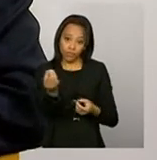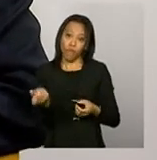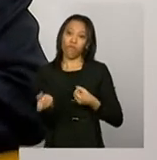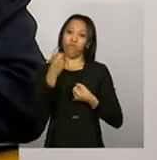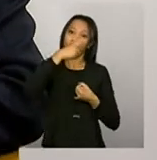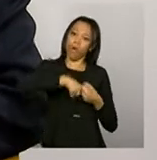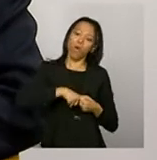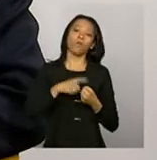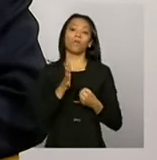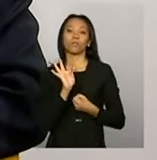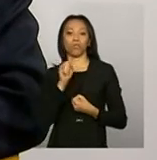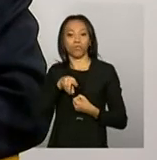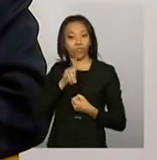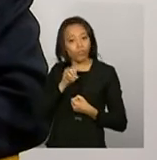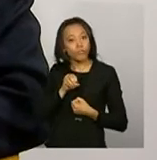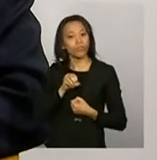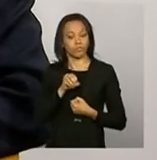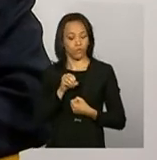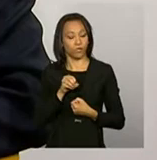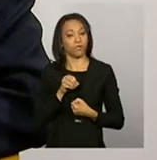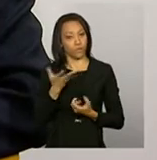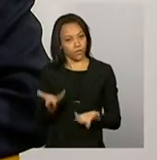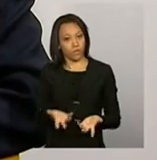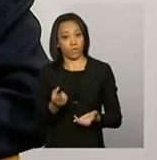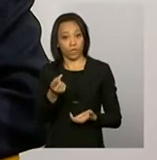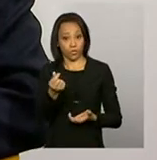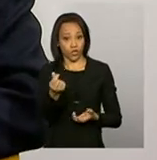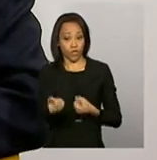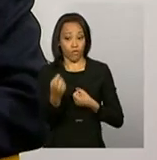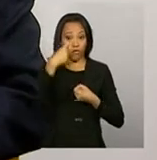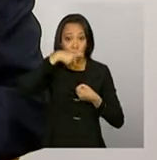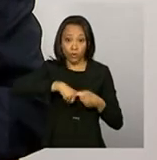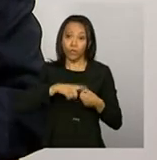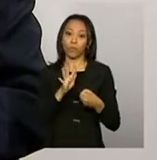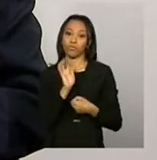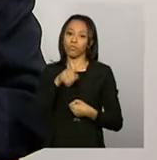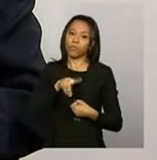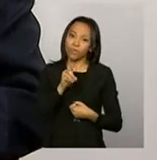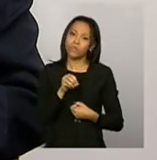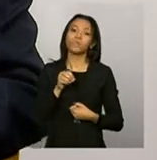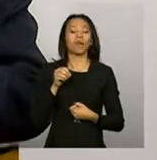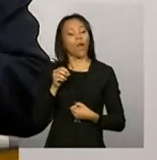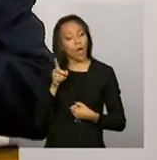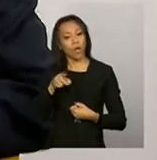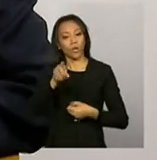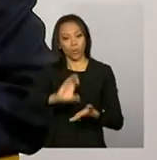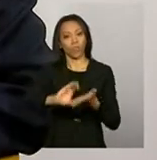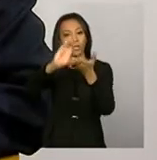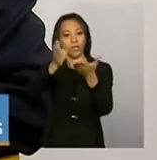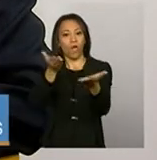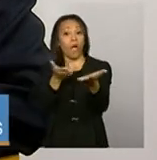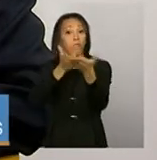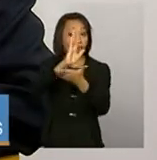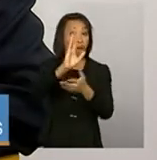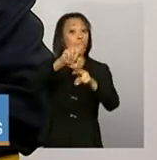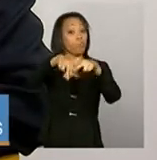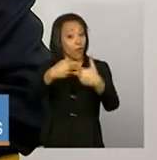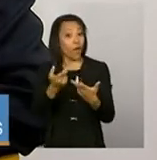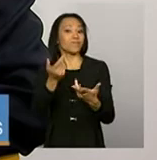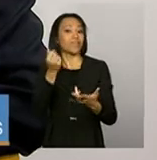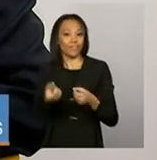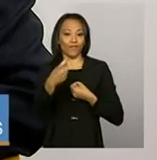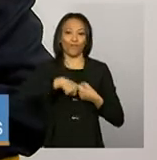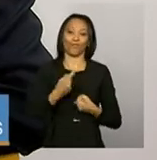Fez a devolução dos recursos, consequentemente, tem como Conselho aprovar pela devolução dos recursos.